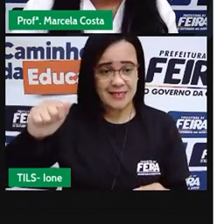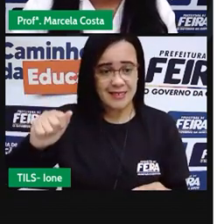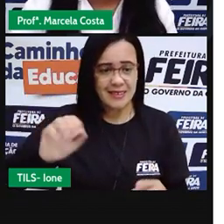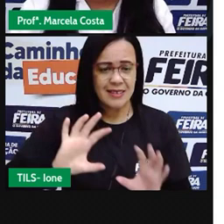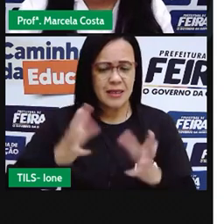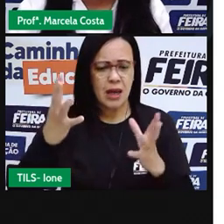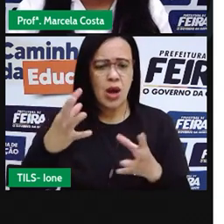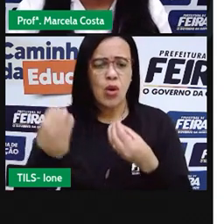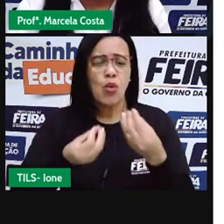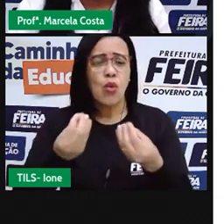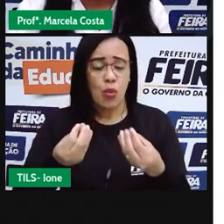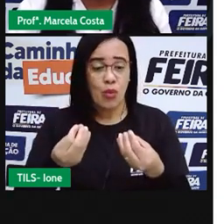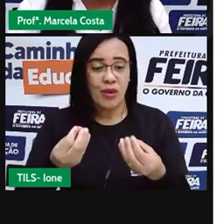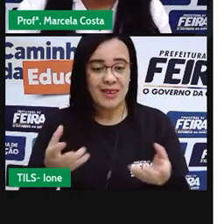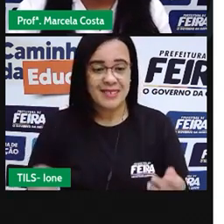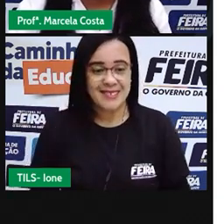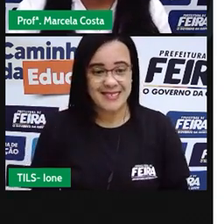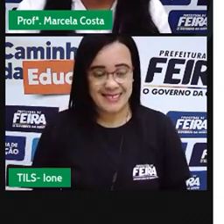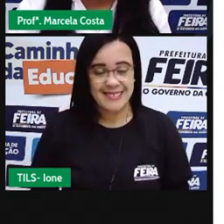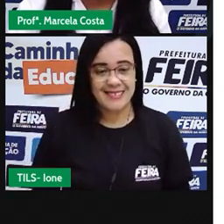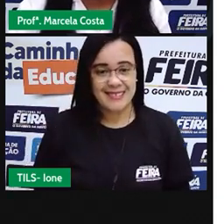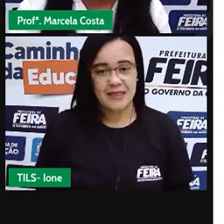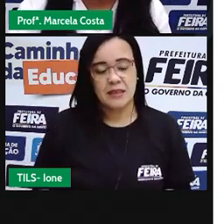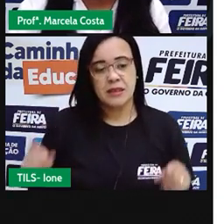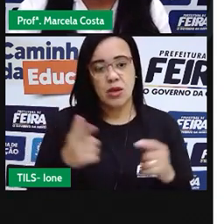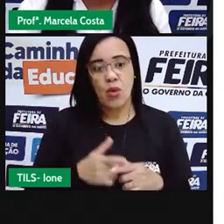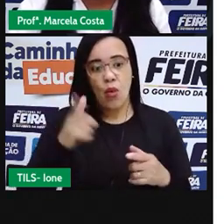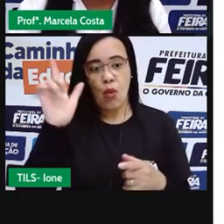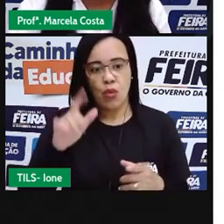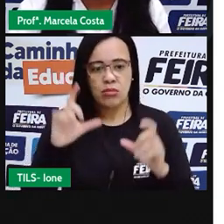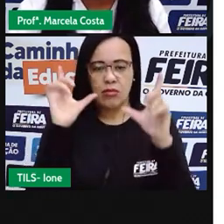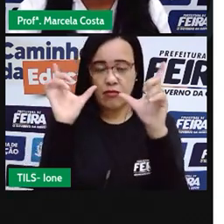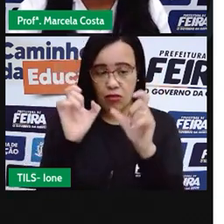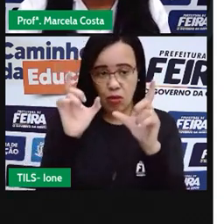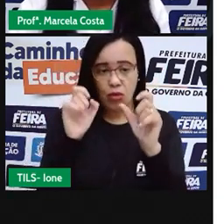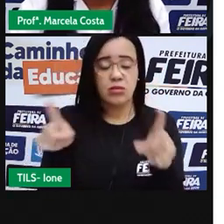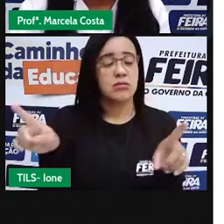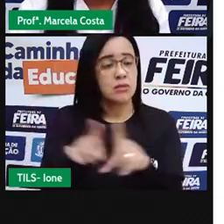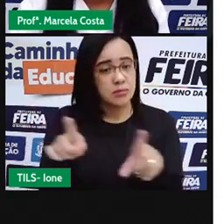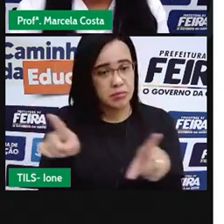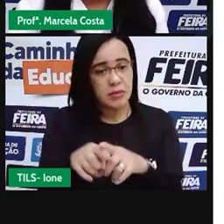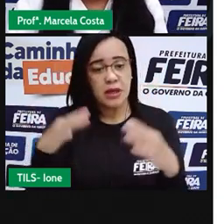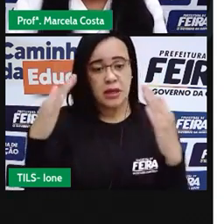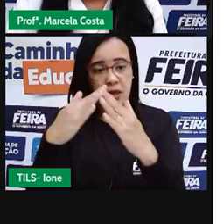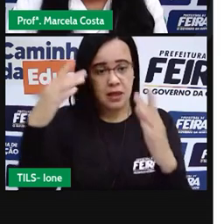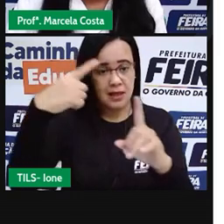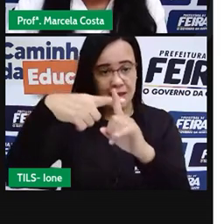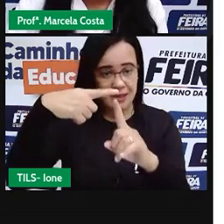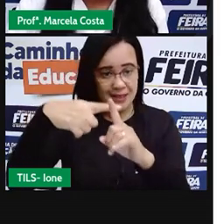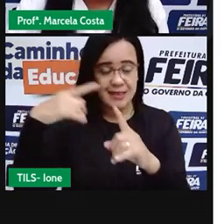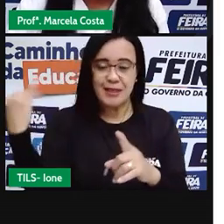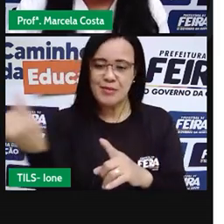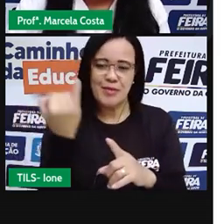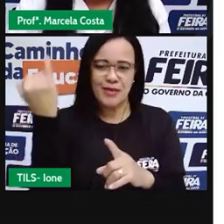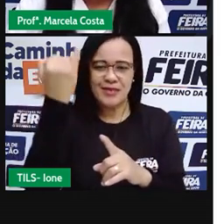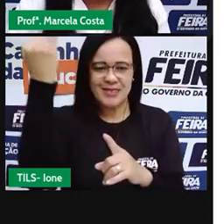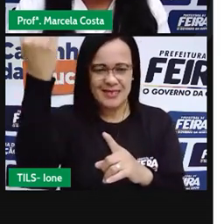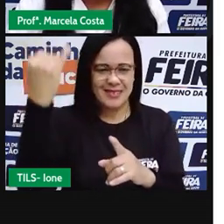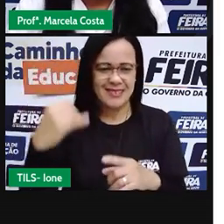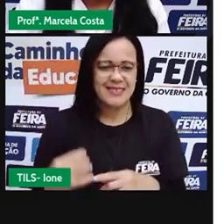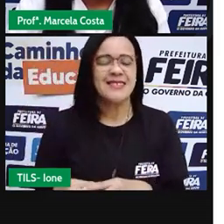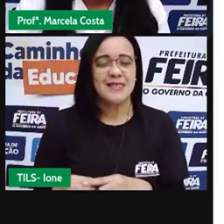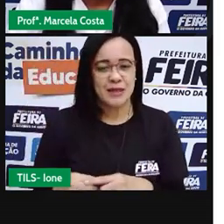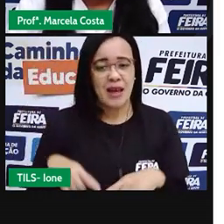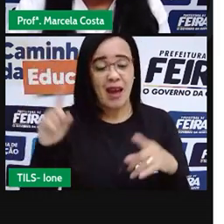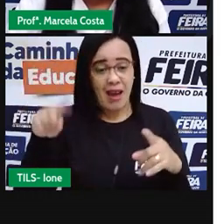Agora eu quero mostrar para vocês uma outra igreja também muito importante que é a Igreja dos